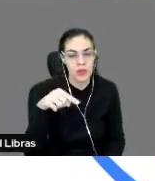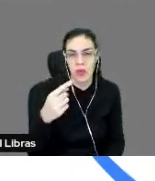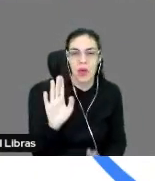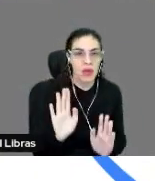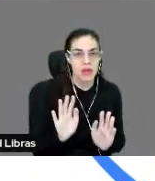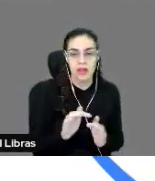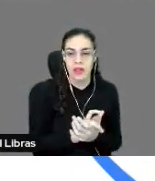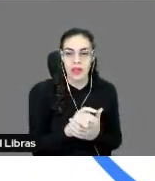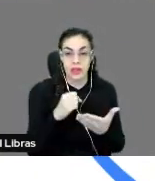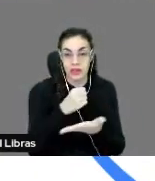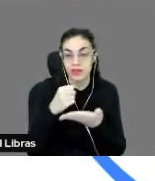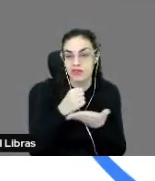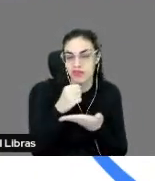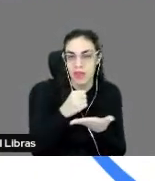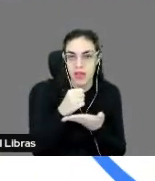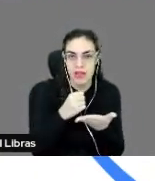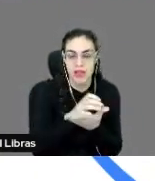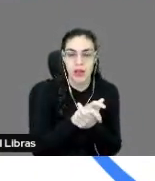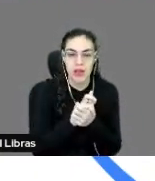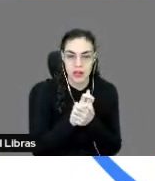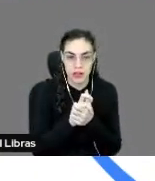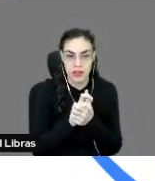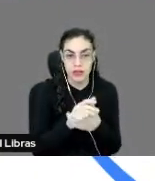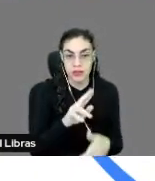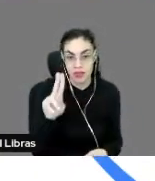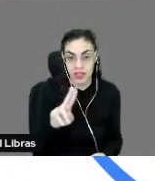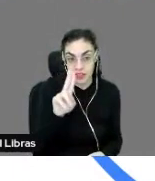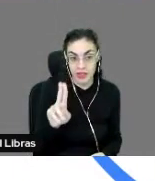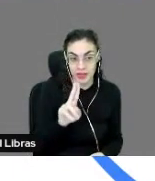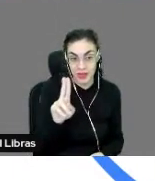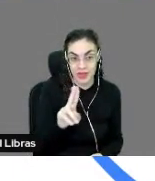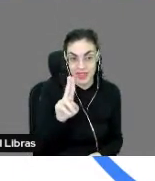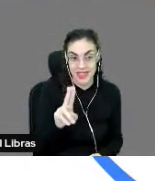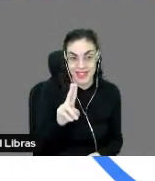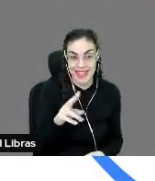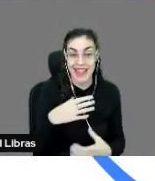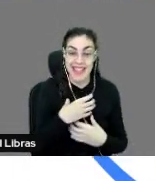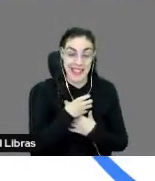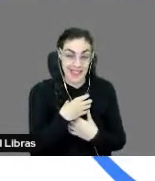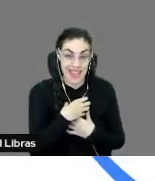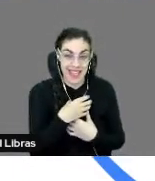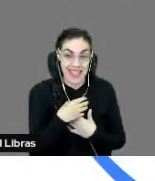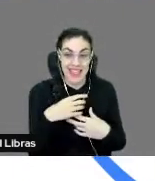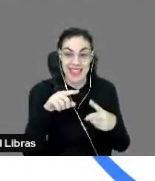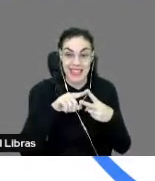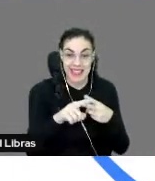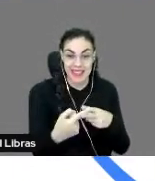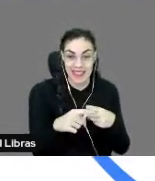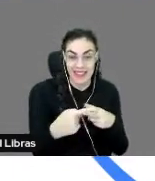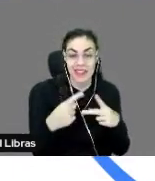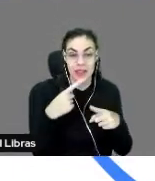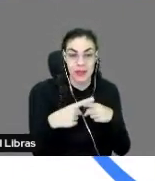versão básica. E, claro, né? Para usar esse recurso, você tem que... Já tem uma experiência com o uso das ferramentas, porque você